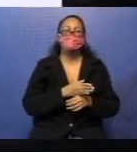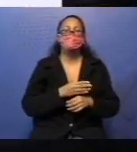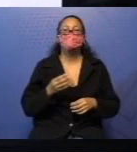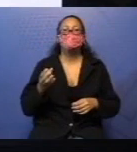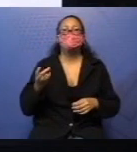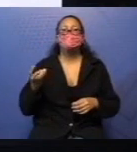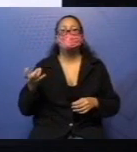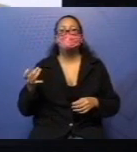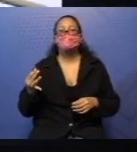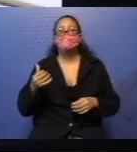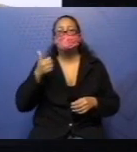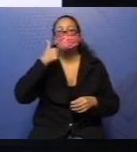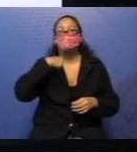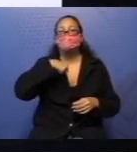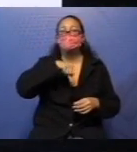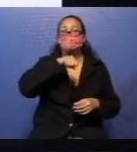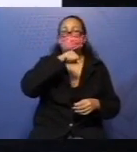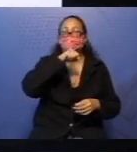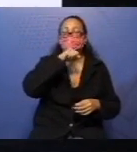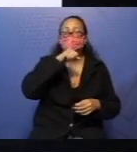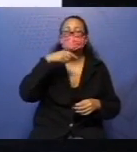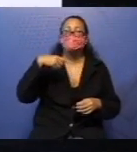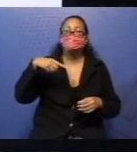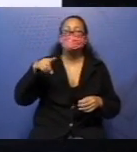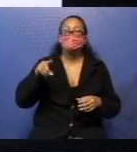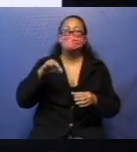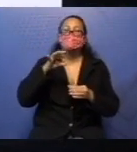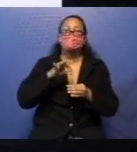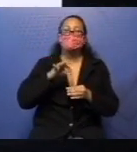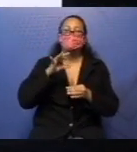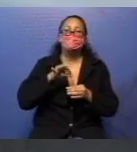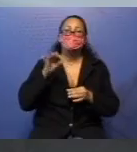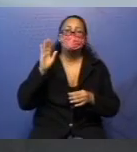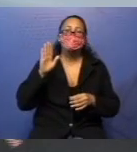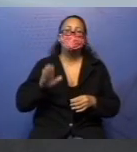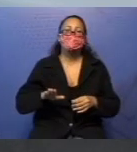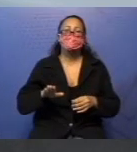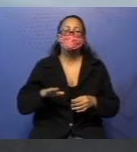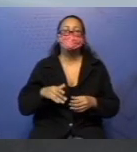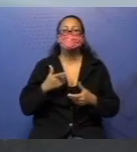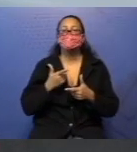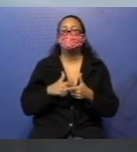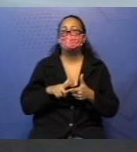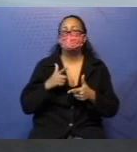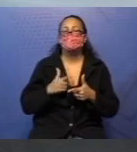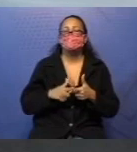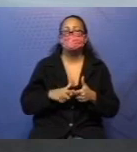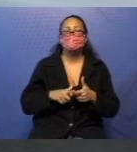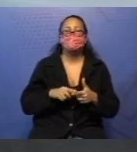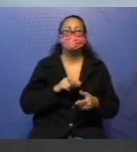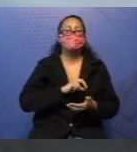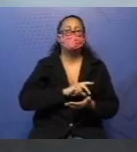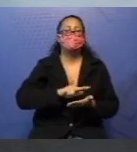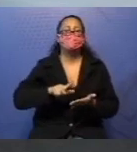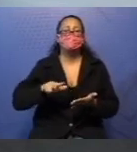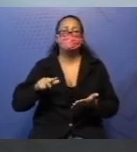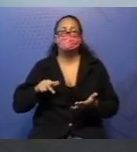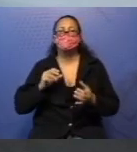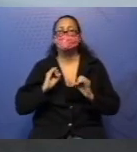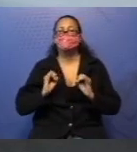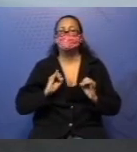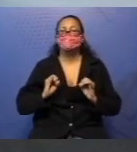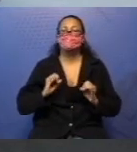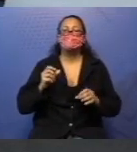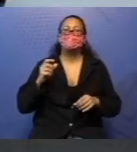Quantas mães participaram do chá? Pessoal, esse problema tem um monte de informação. Eu tenho